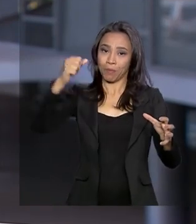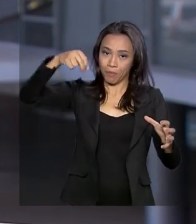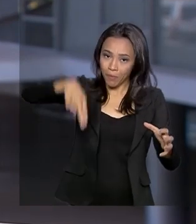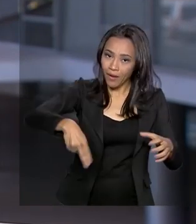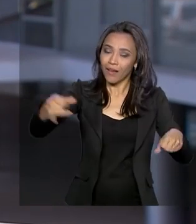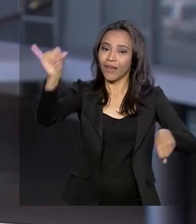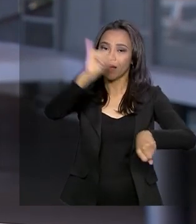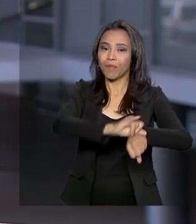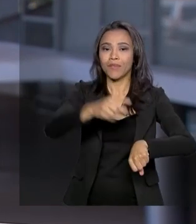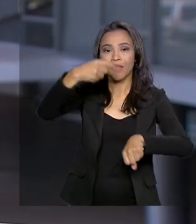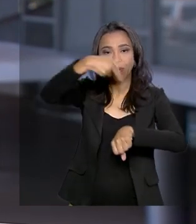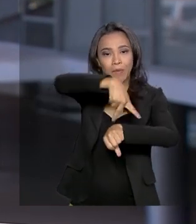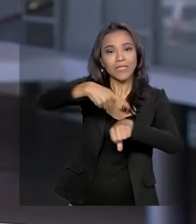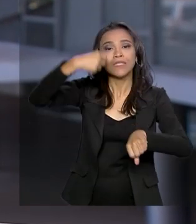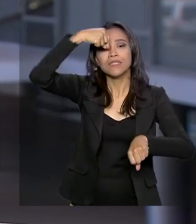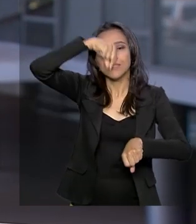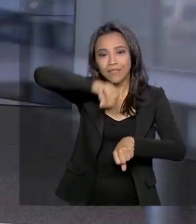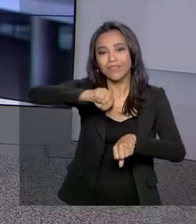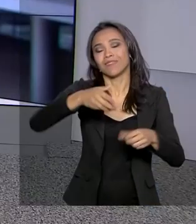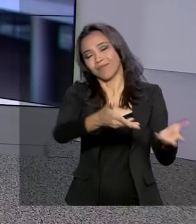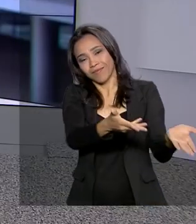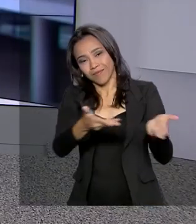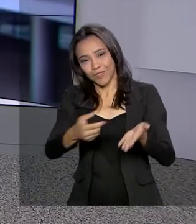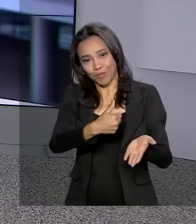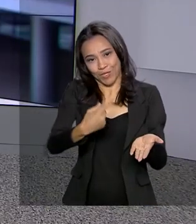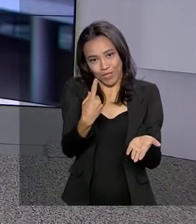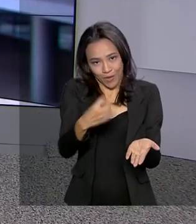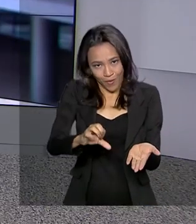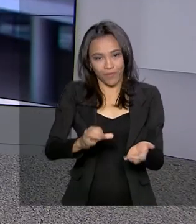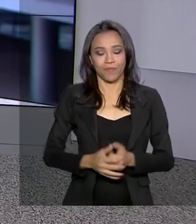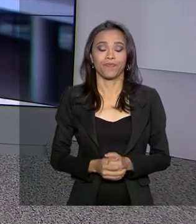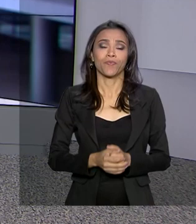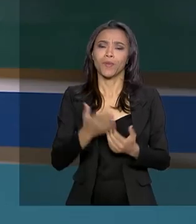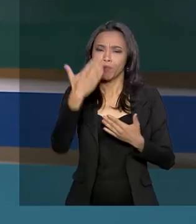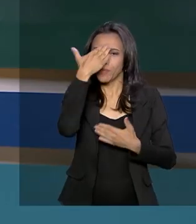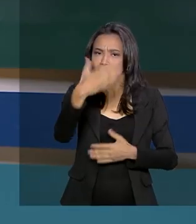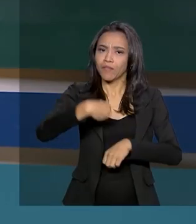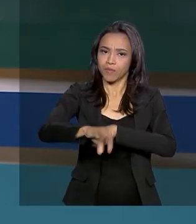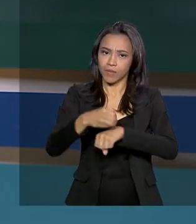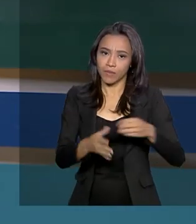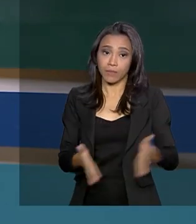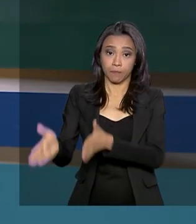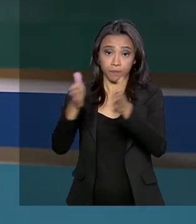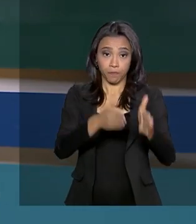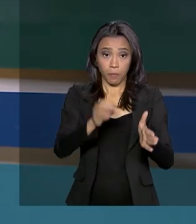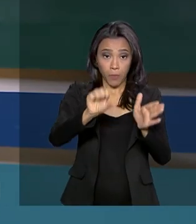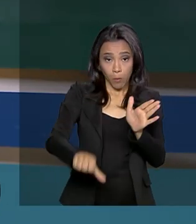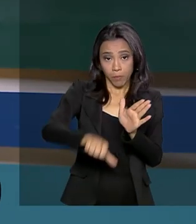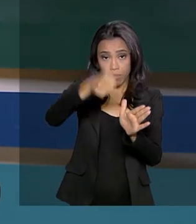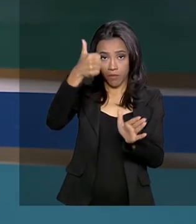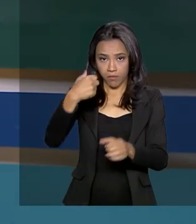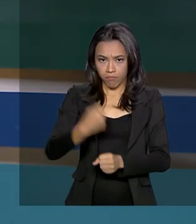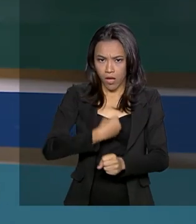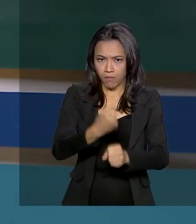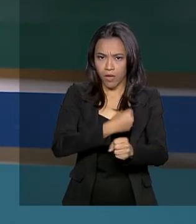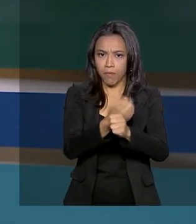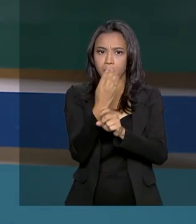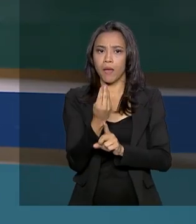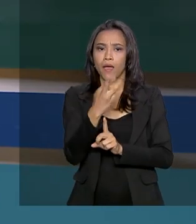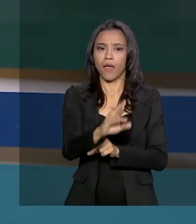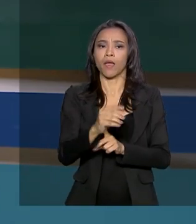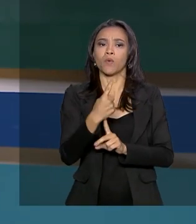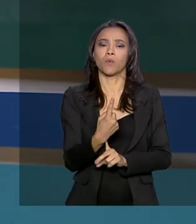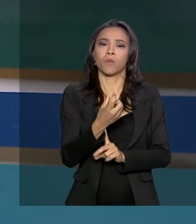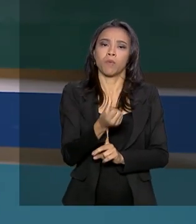2019. Renata. Obrigada, Luciana, pelas suas informações. O primeiro trecho da pavimentação da BR